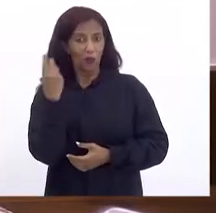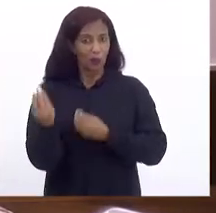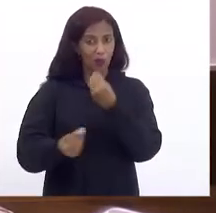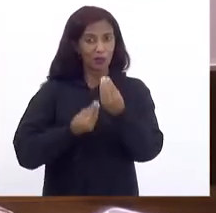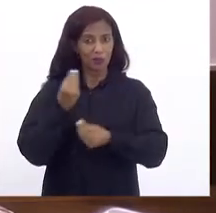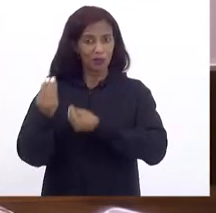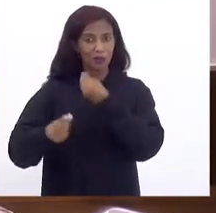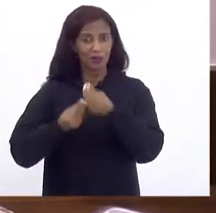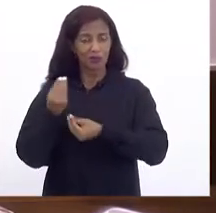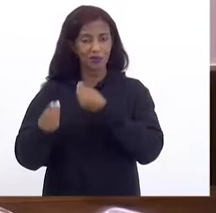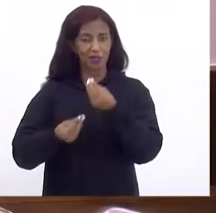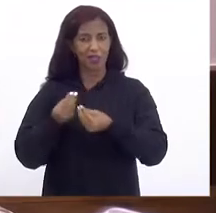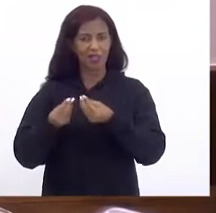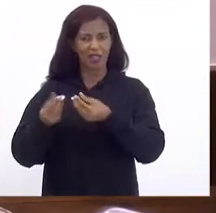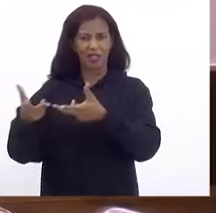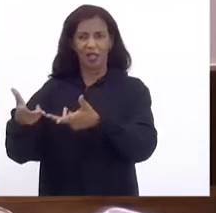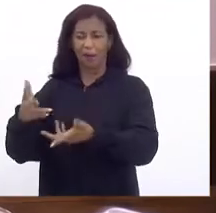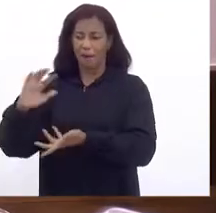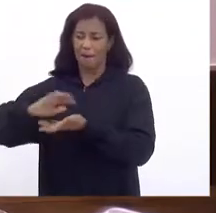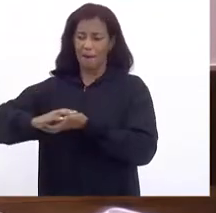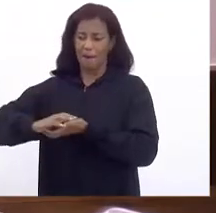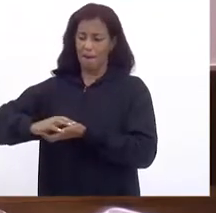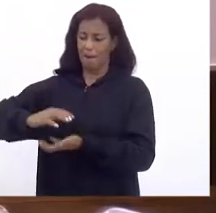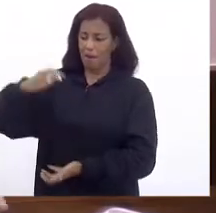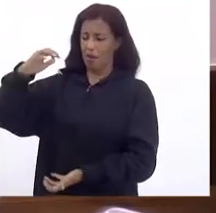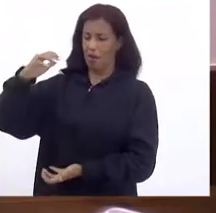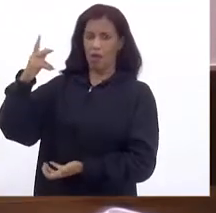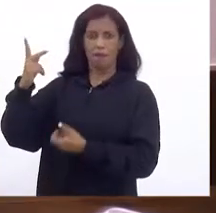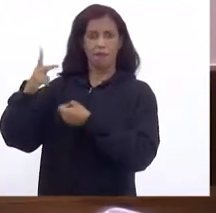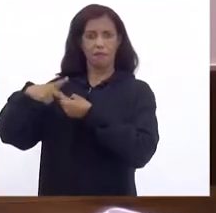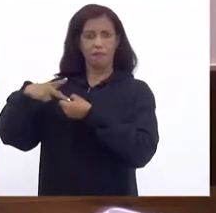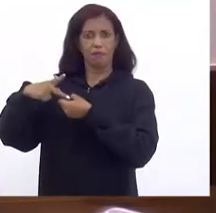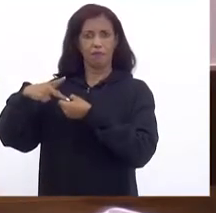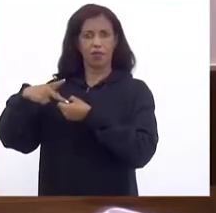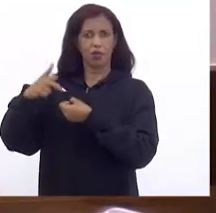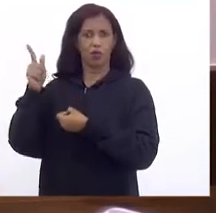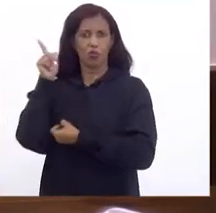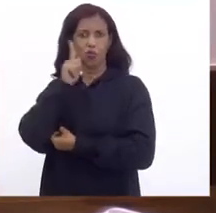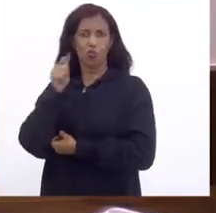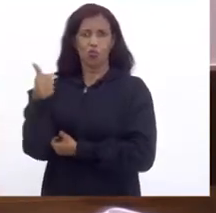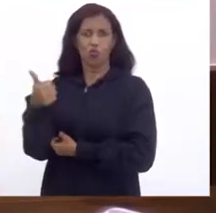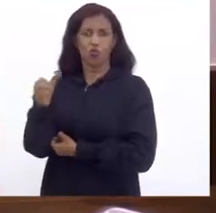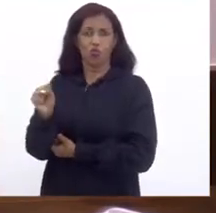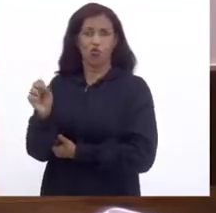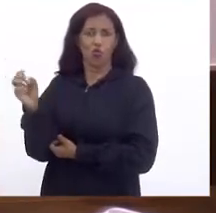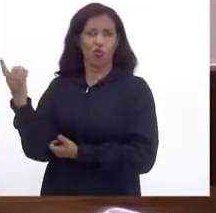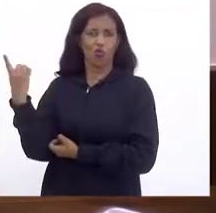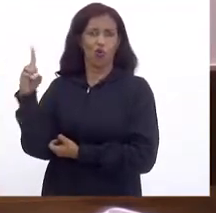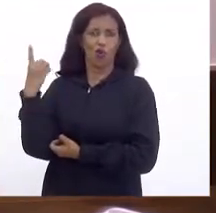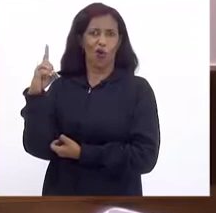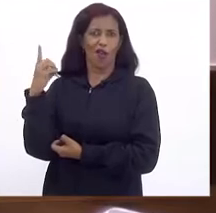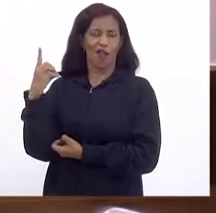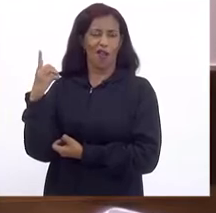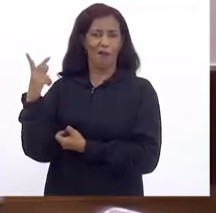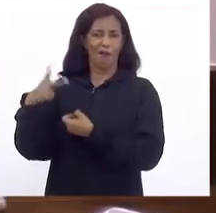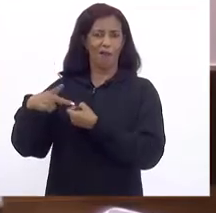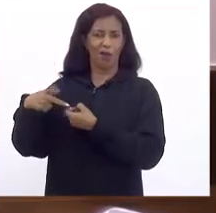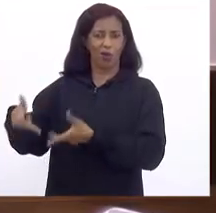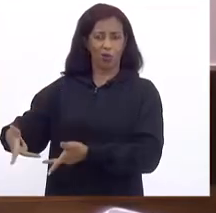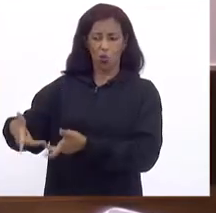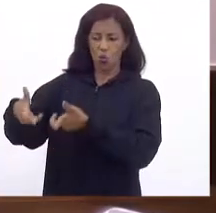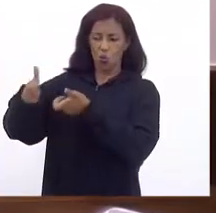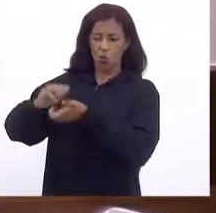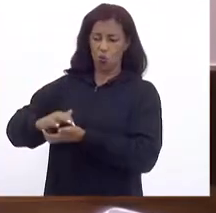ela Ela tira o barril Do petróleo Aproximadamente A 18 dólares Ora